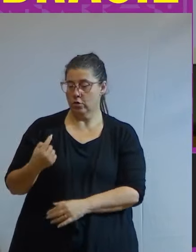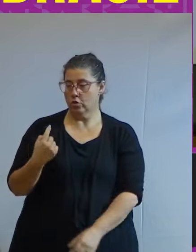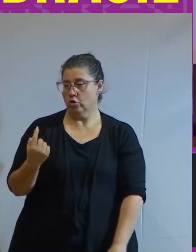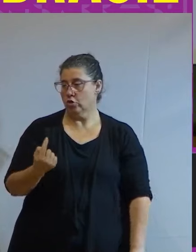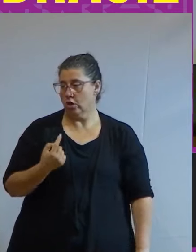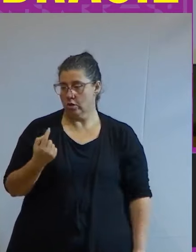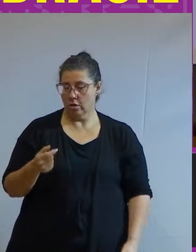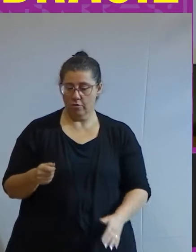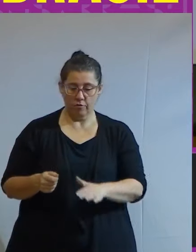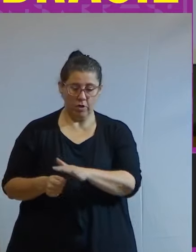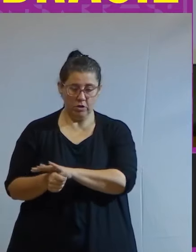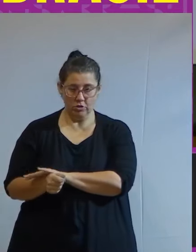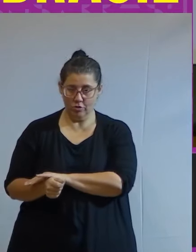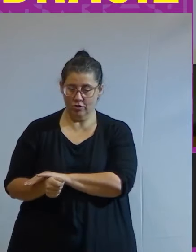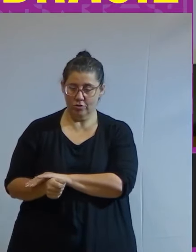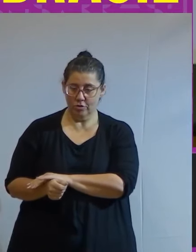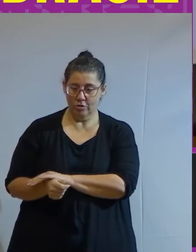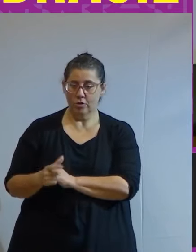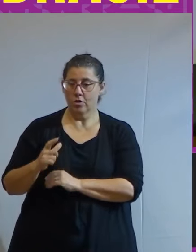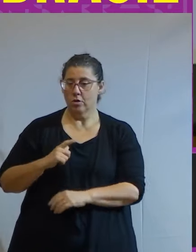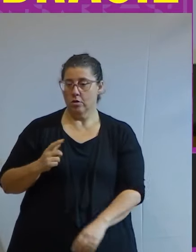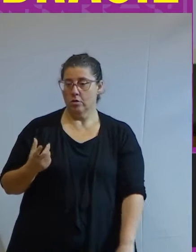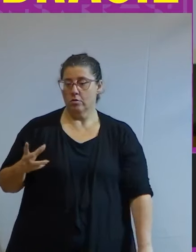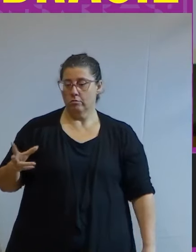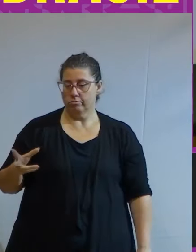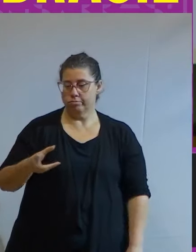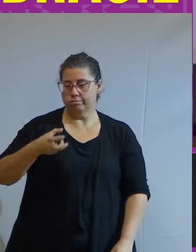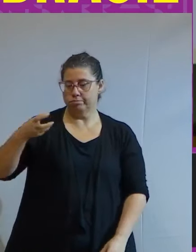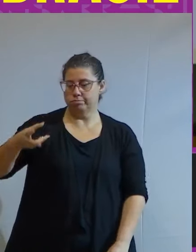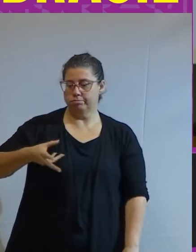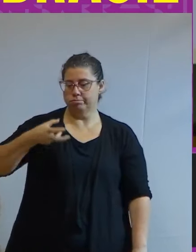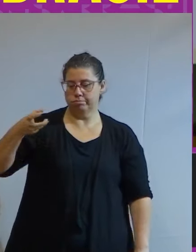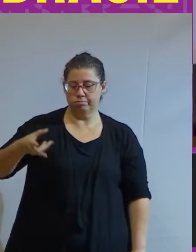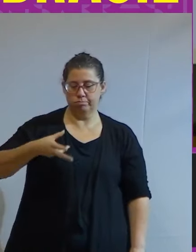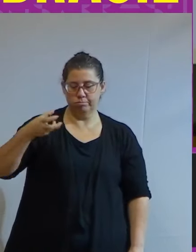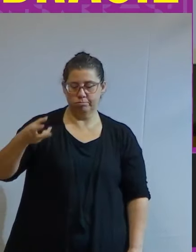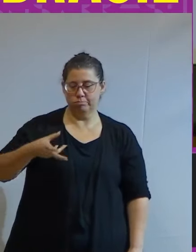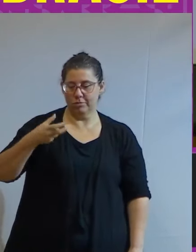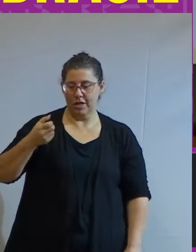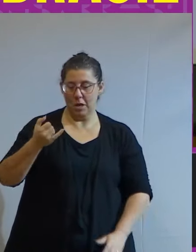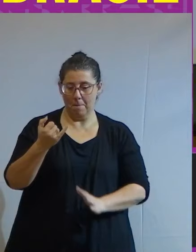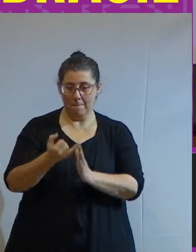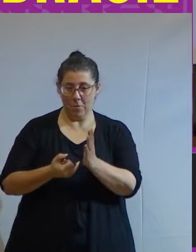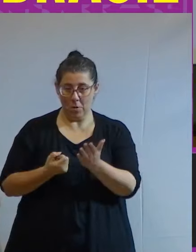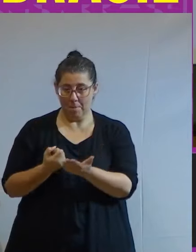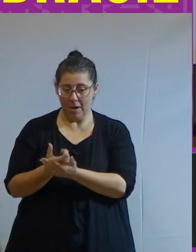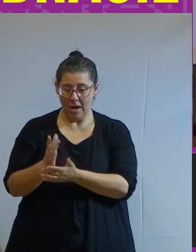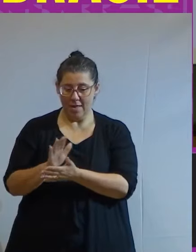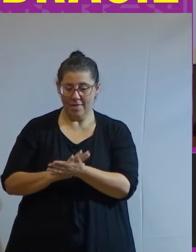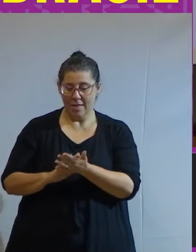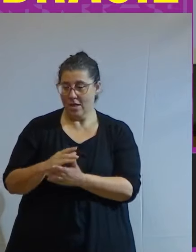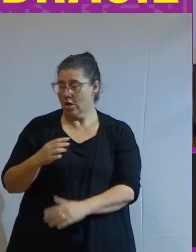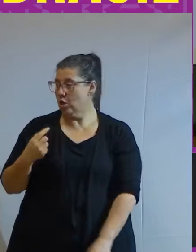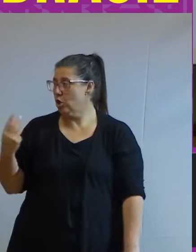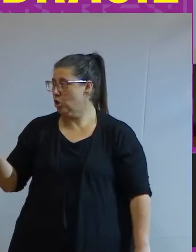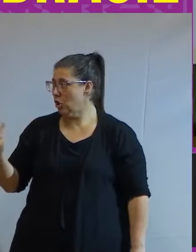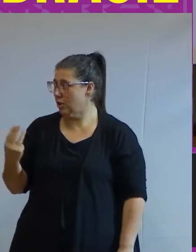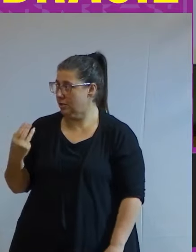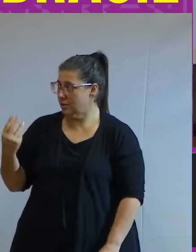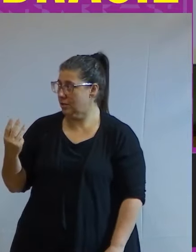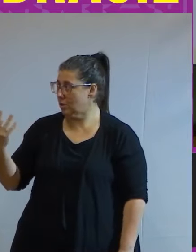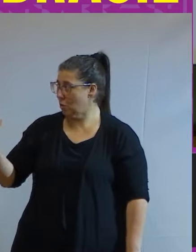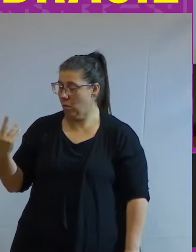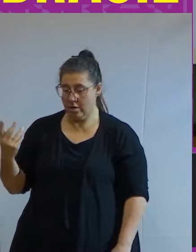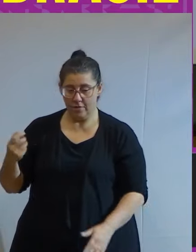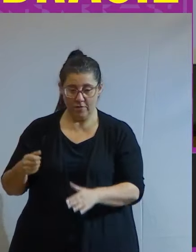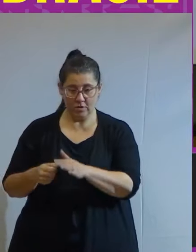investindo num fundo e tendo um rendimento muito maior sem pagar imposto enquanto nós três aqui nós quatro